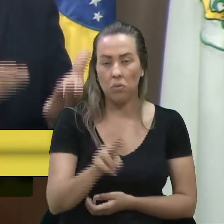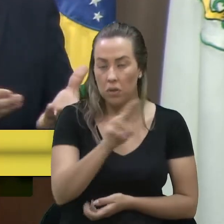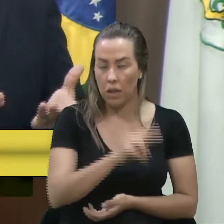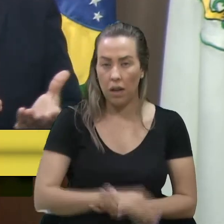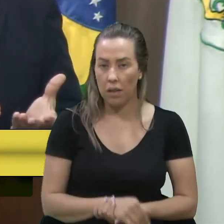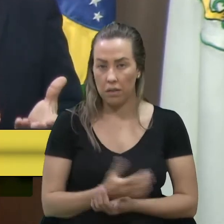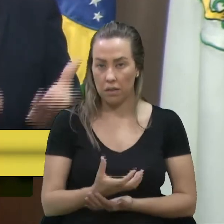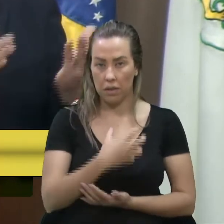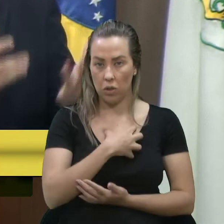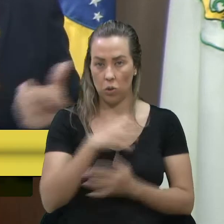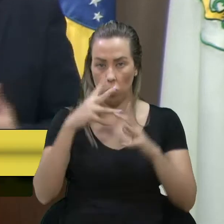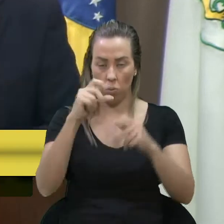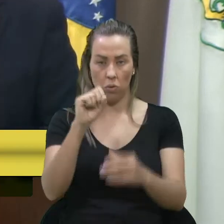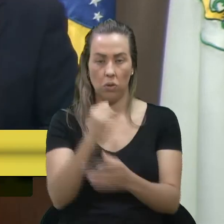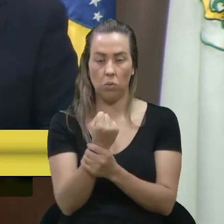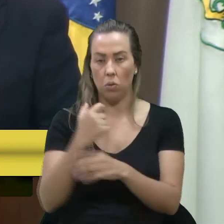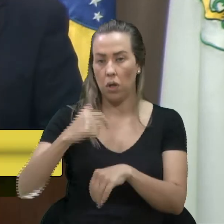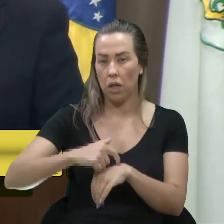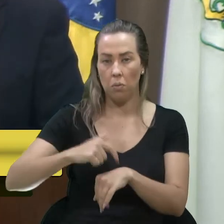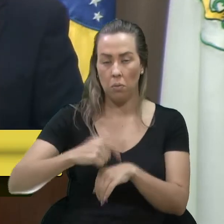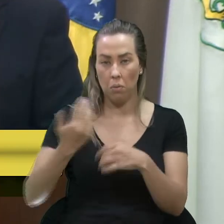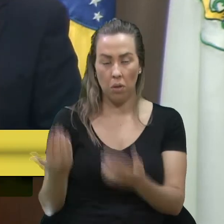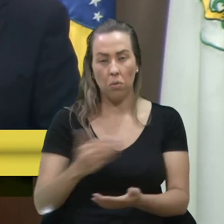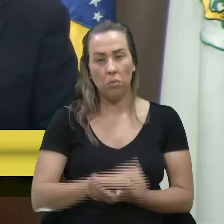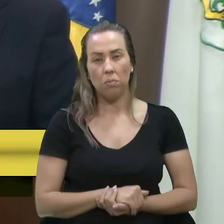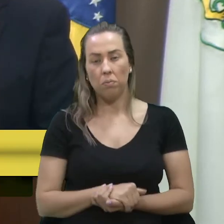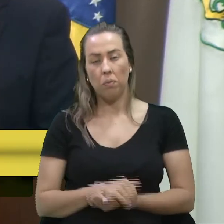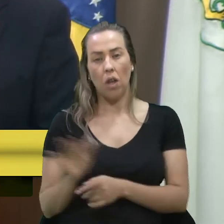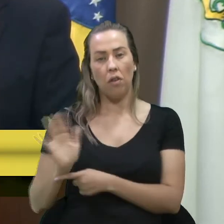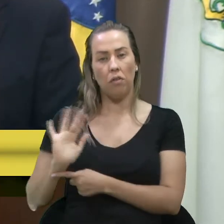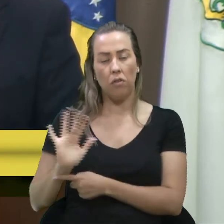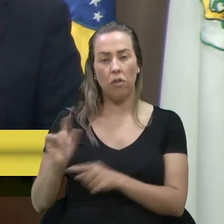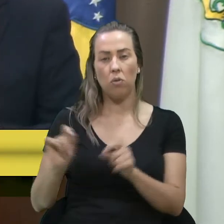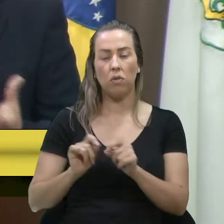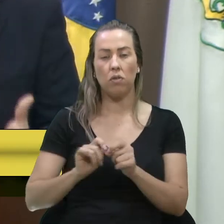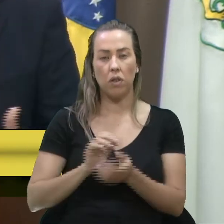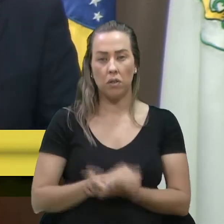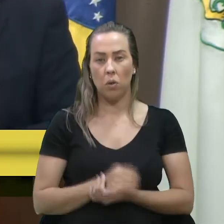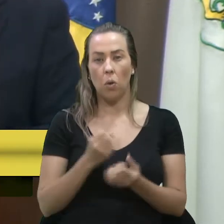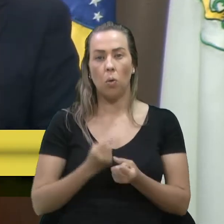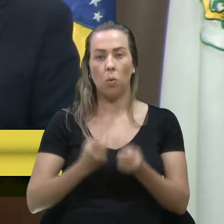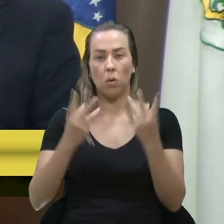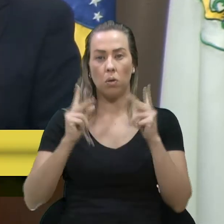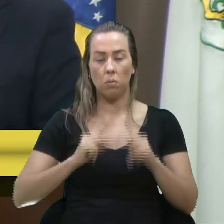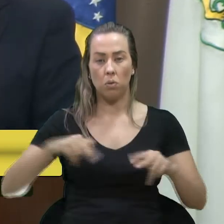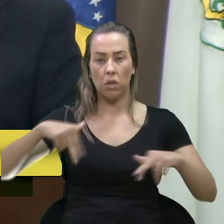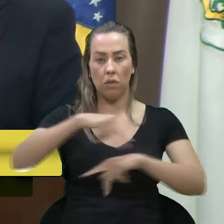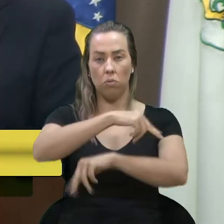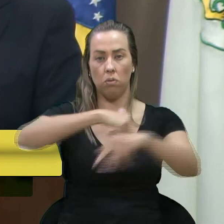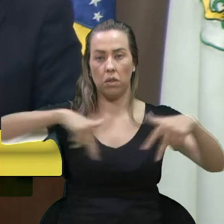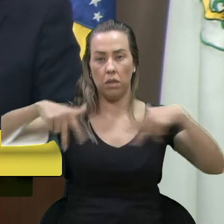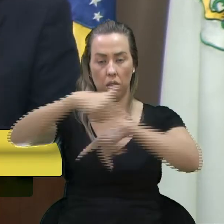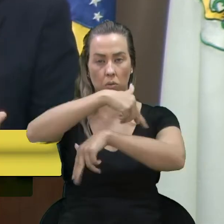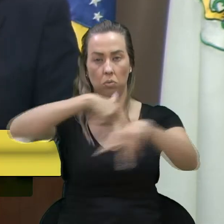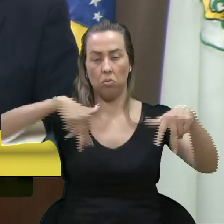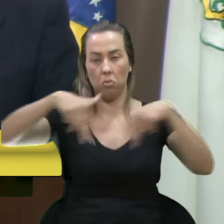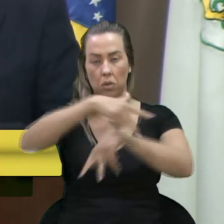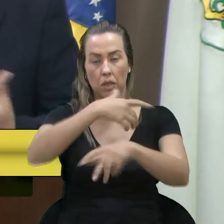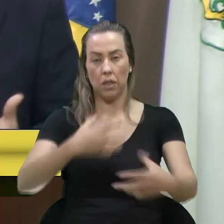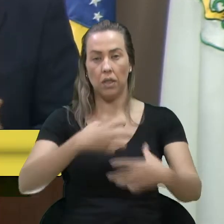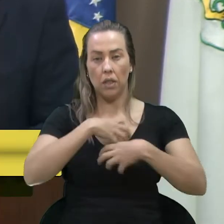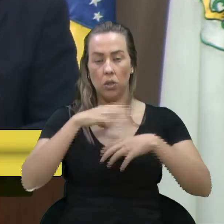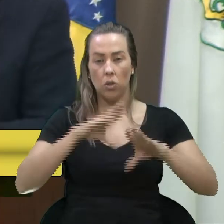se sentiram todos seguros naquele vídeo que ele fez, quando as pessoas estavam andando de skate, que se sentiu